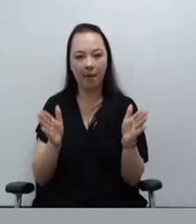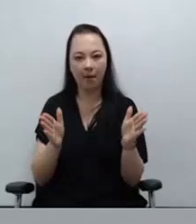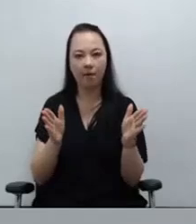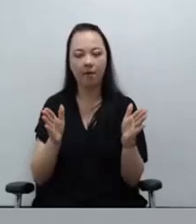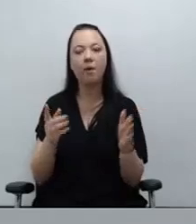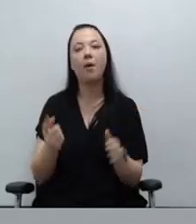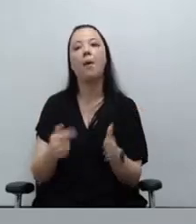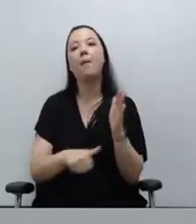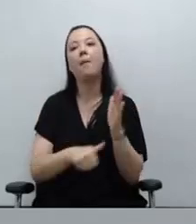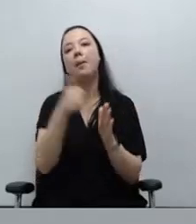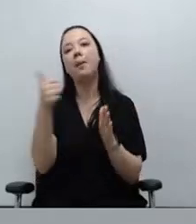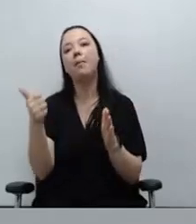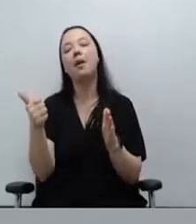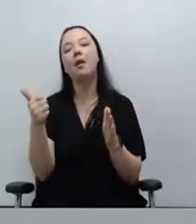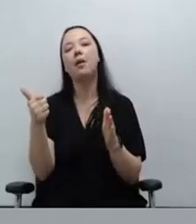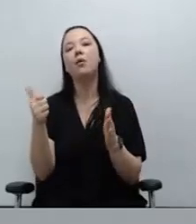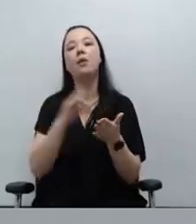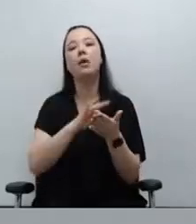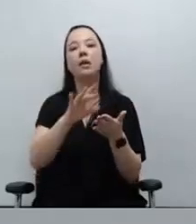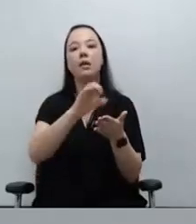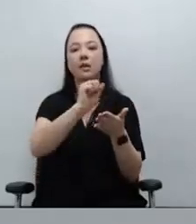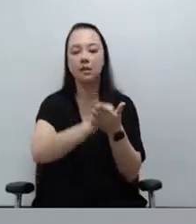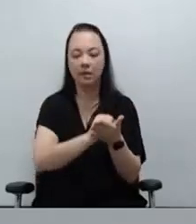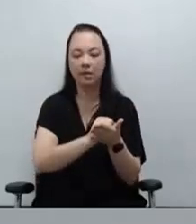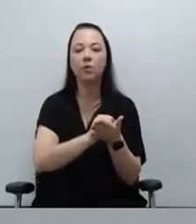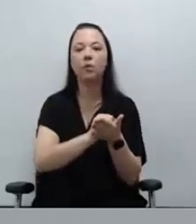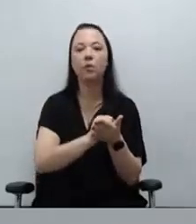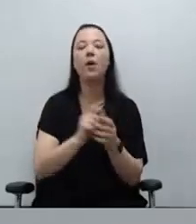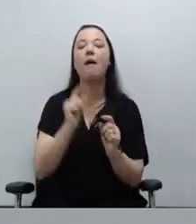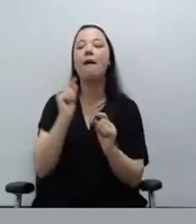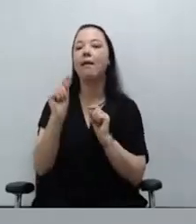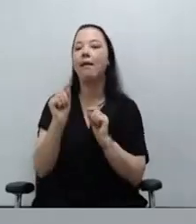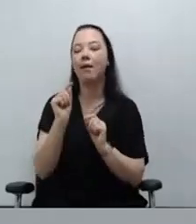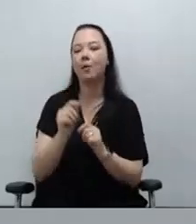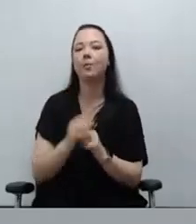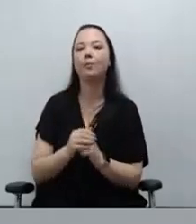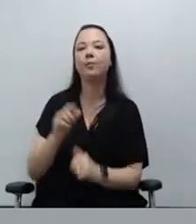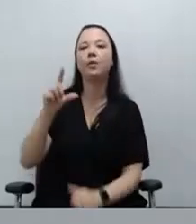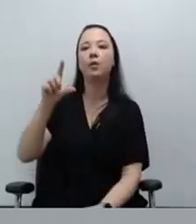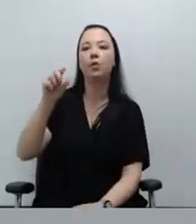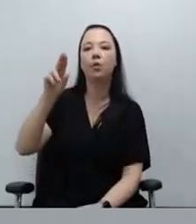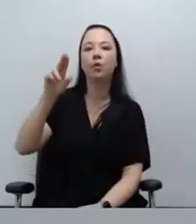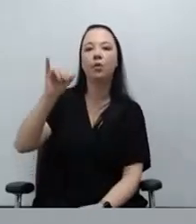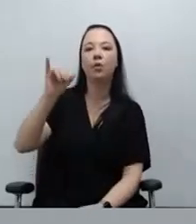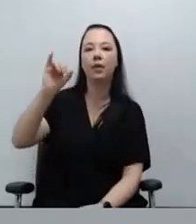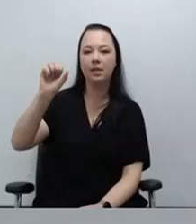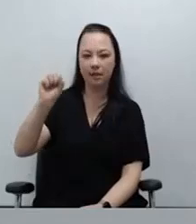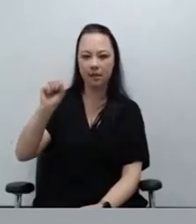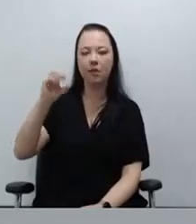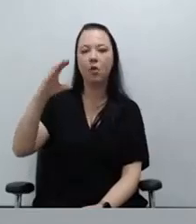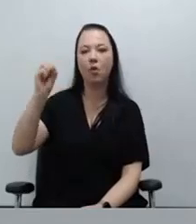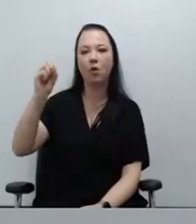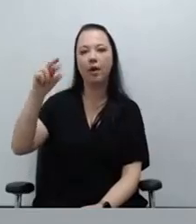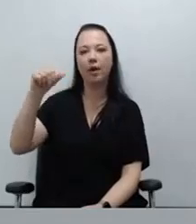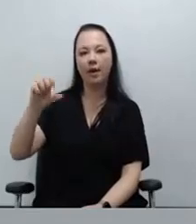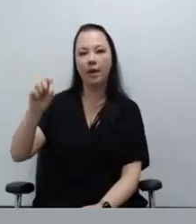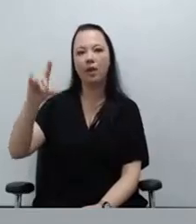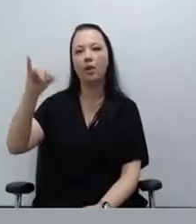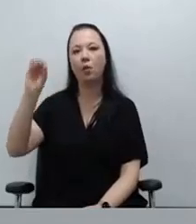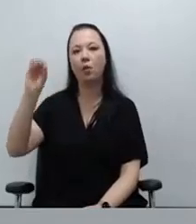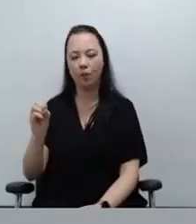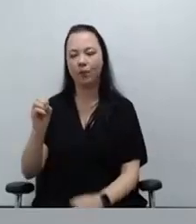inscrito é o usuário da Defensoria Pública, o senhor Luiz Cornélio da Silva.